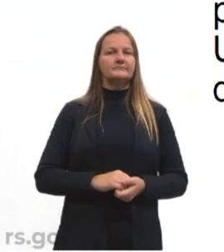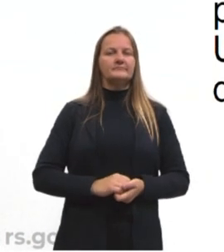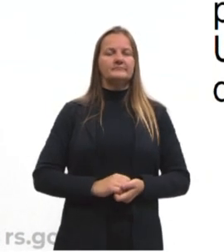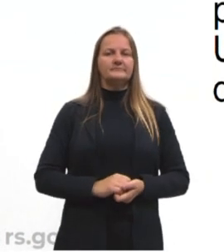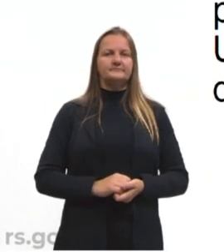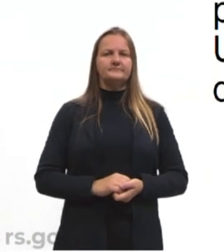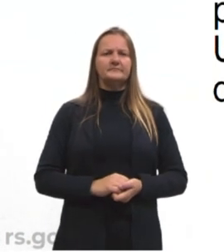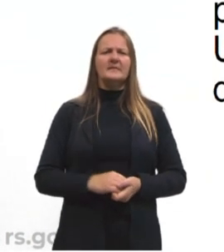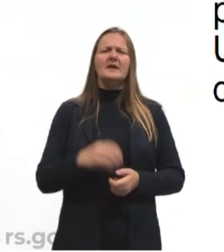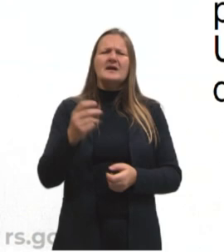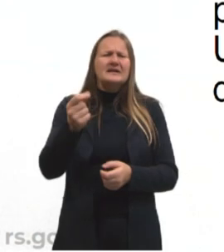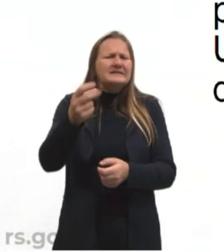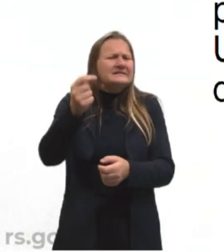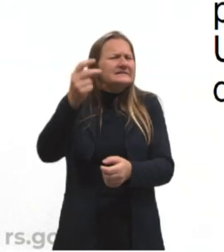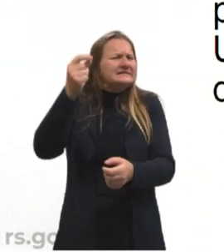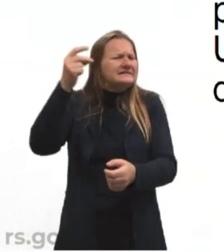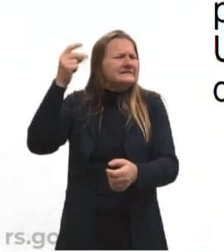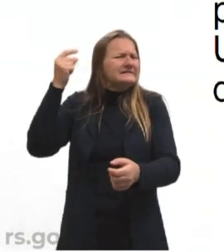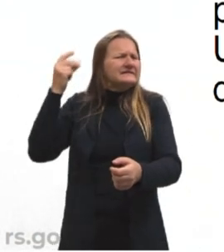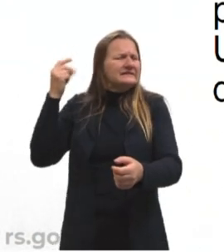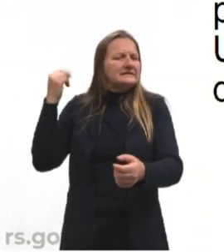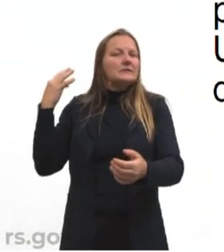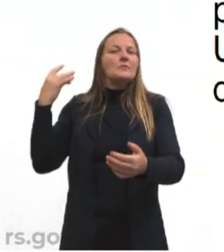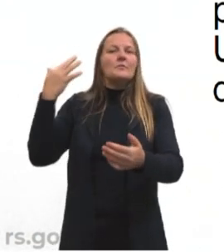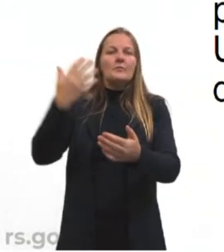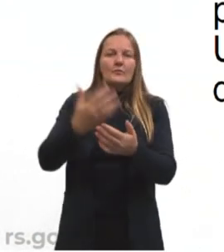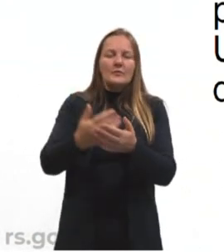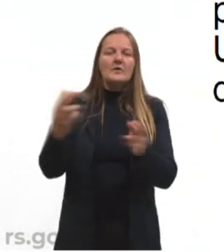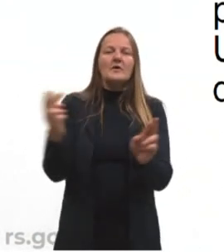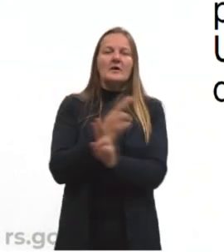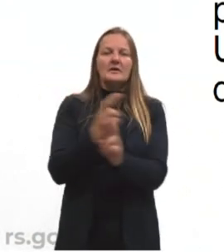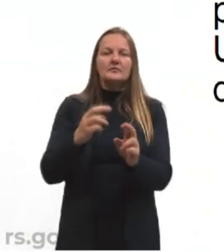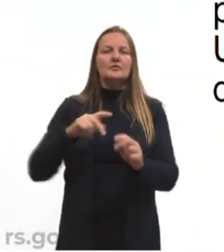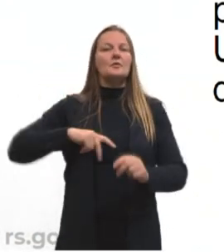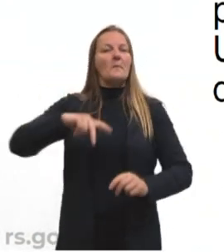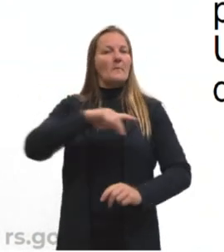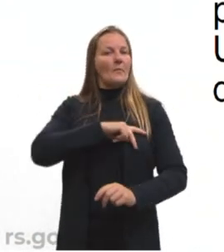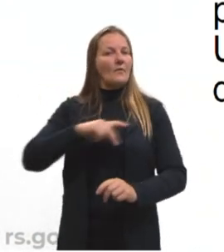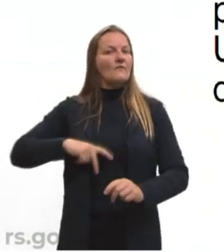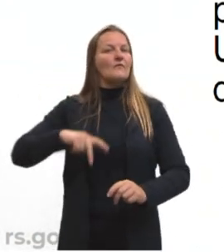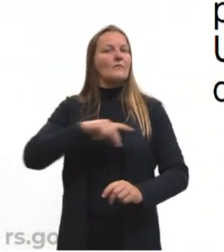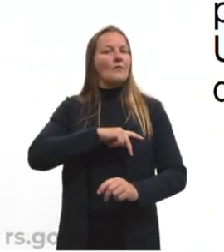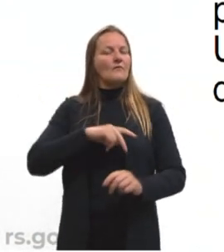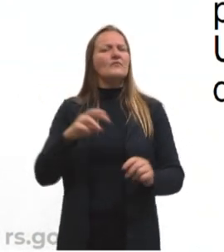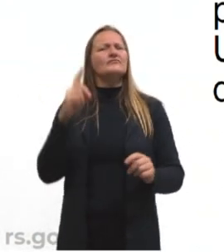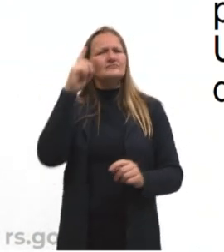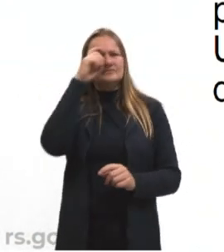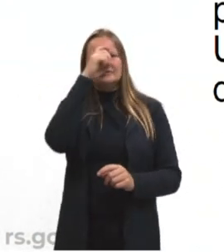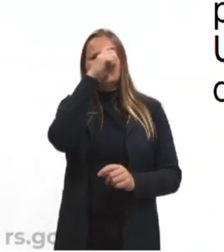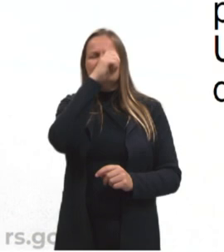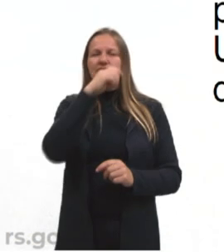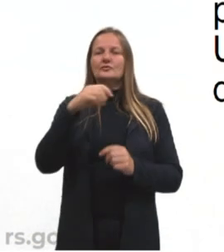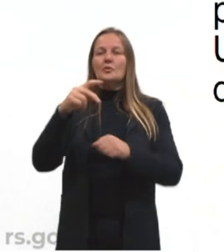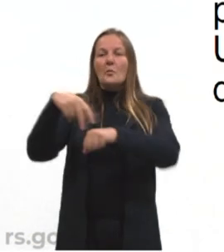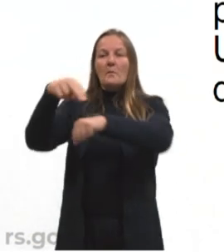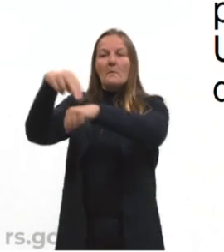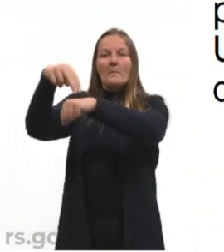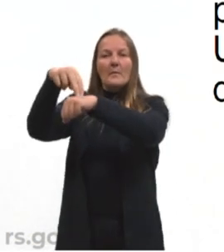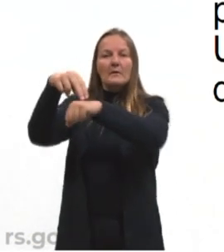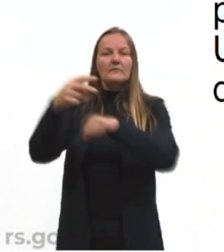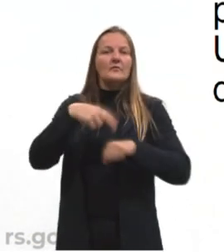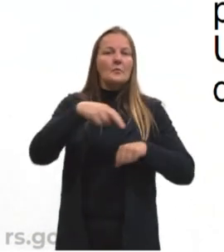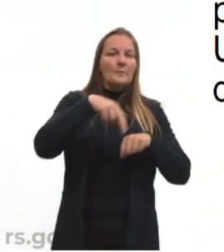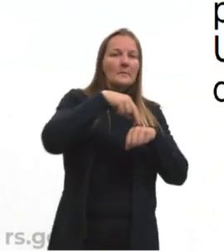Por muito tempo, as relações entre as civilizações foi muito difícil, pois cada nação adotava um